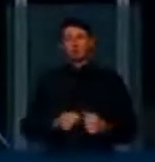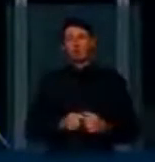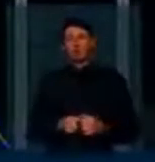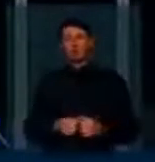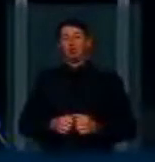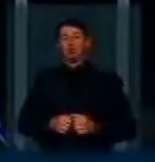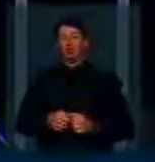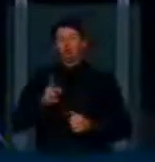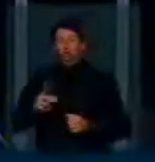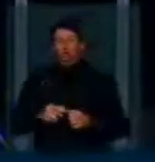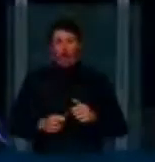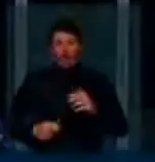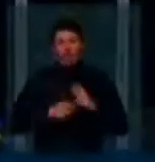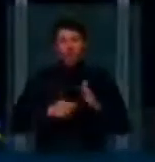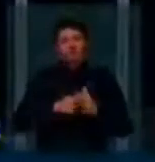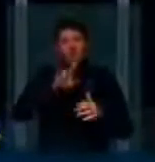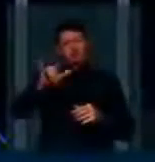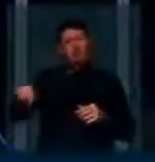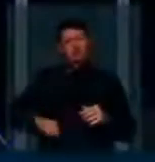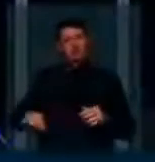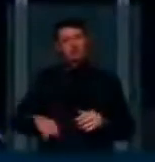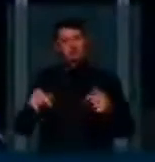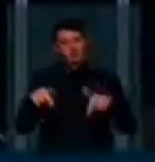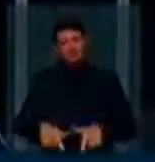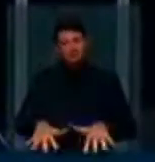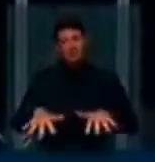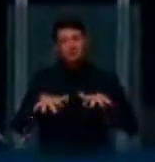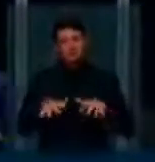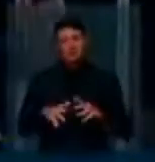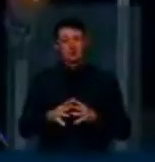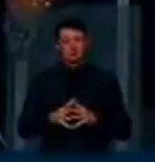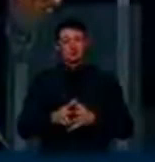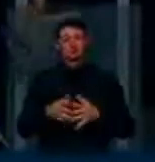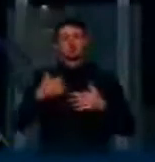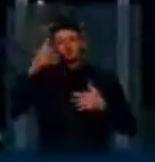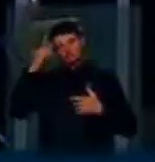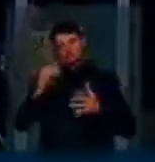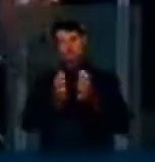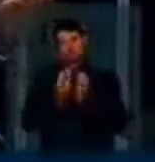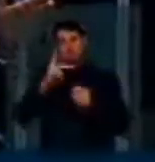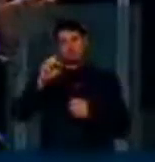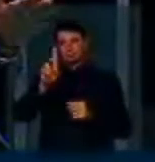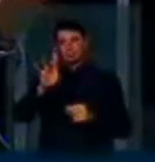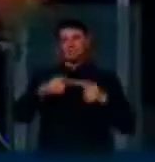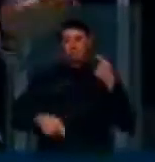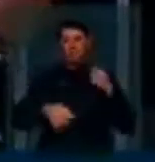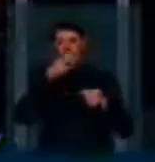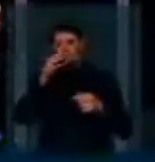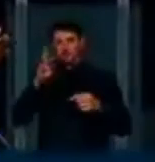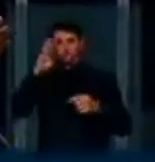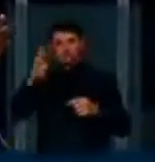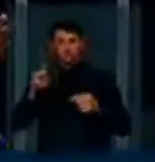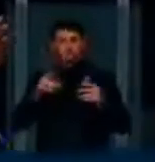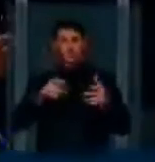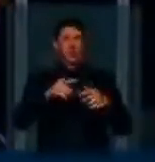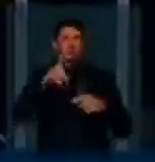sobreviver às pressões que, eventualmente, sofrerá aqui no plenário da Casa. Eu sei que a bancada do PSDB diverge, em princípio, dessa questão